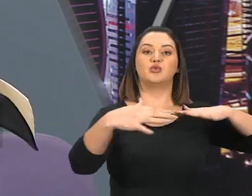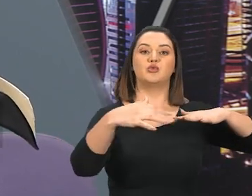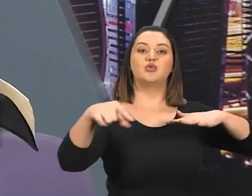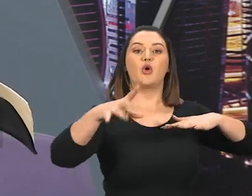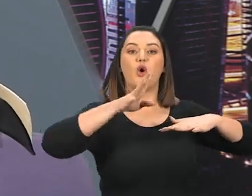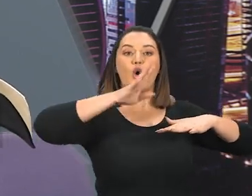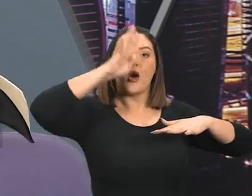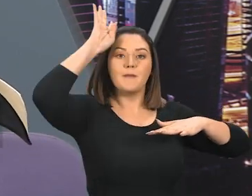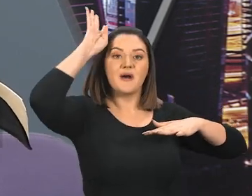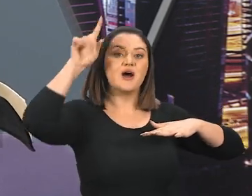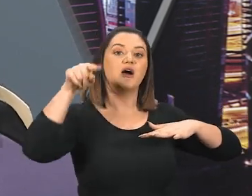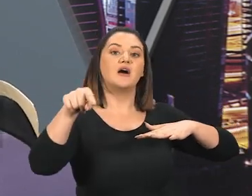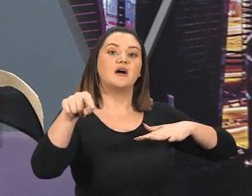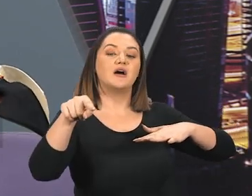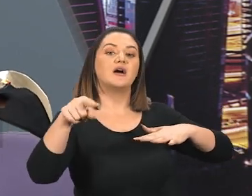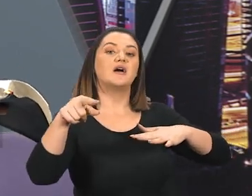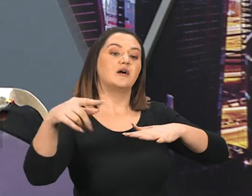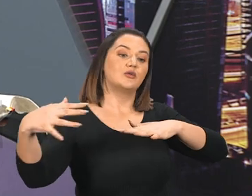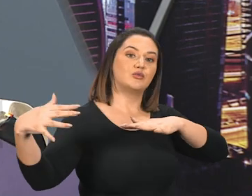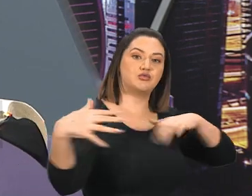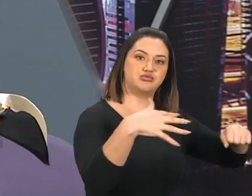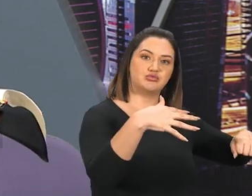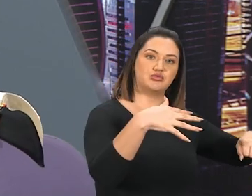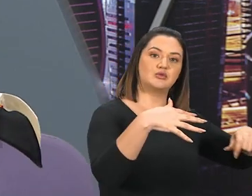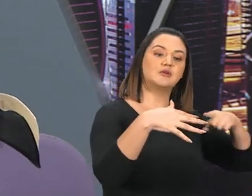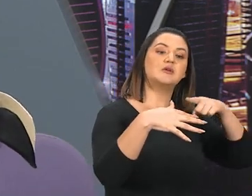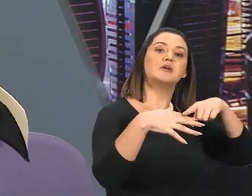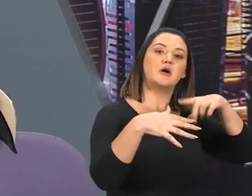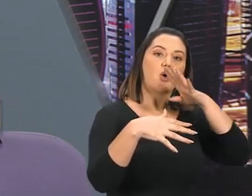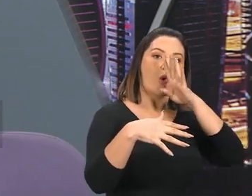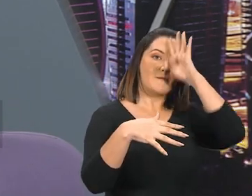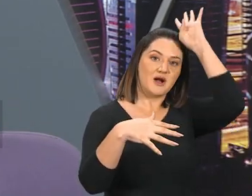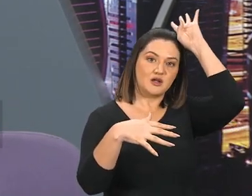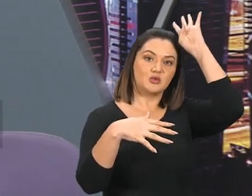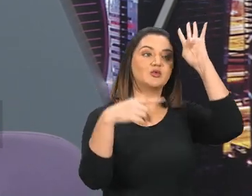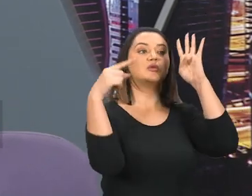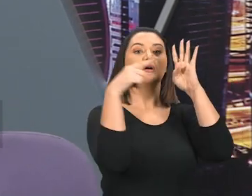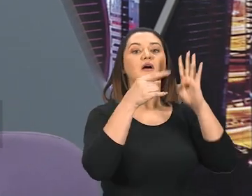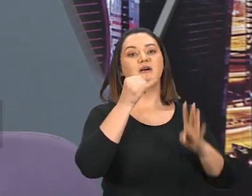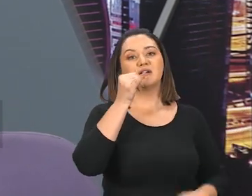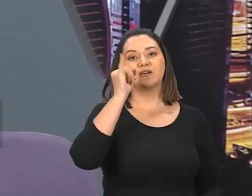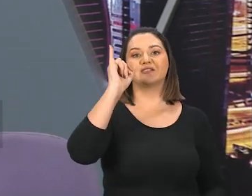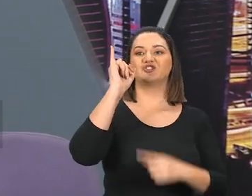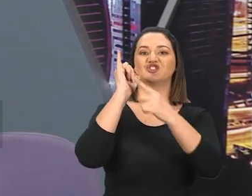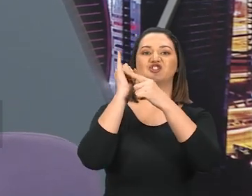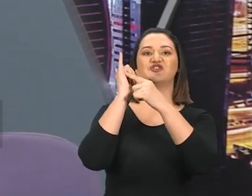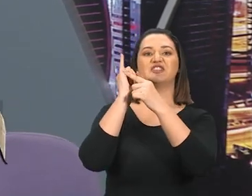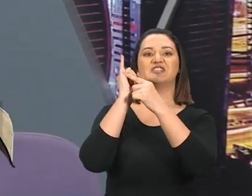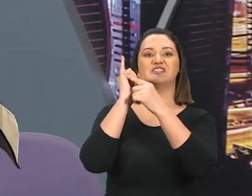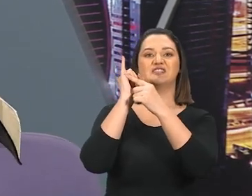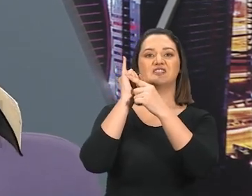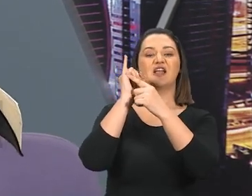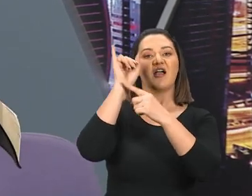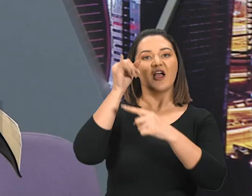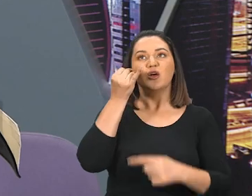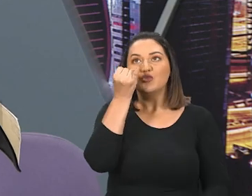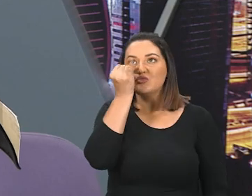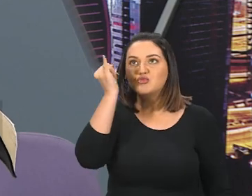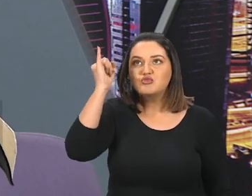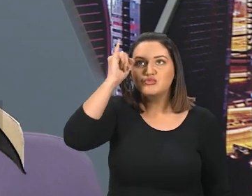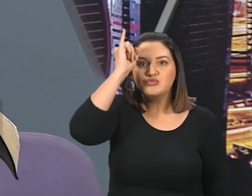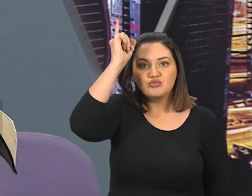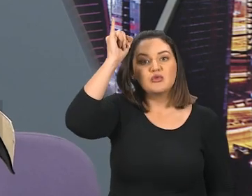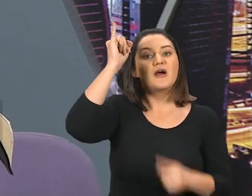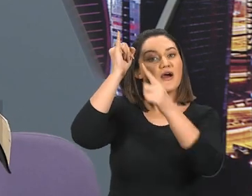Que sai, Logo depois, Ou seja, Termina o domínio grego, E vem o domínio romano, E de Roma, Surgiria,